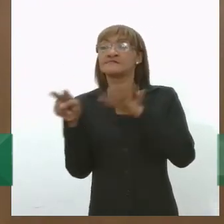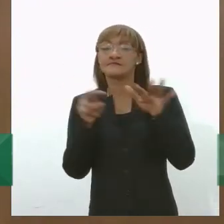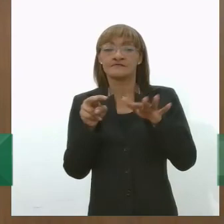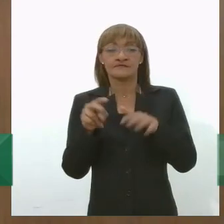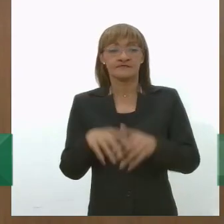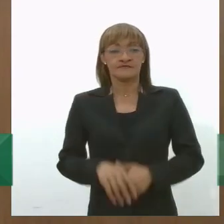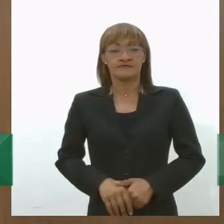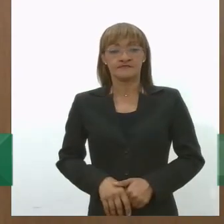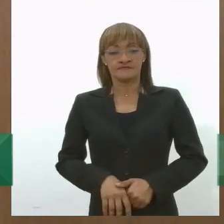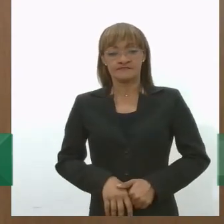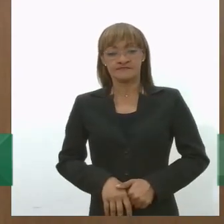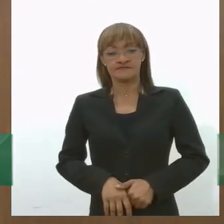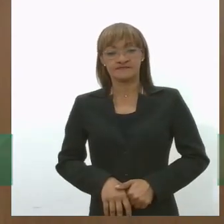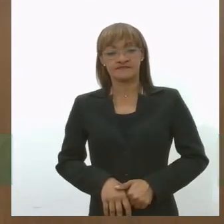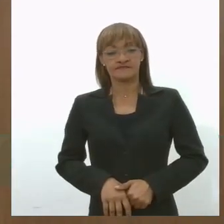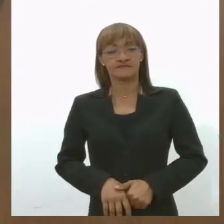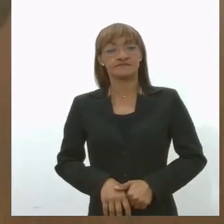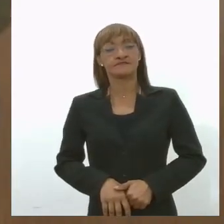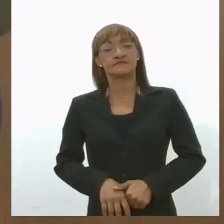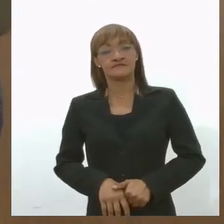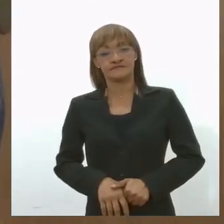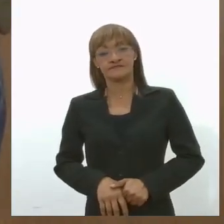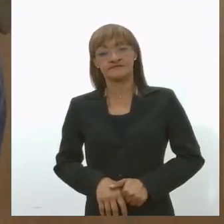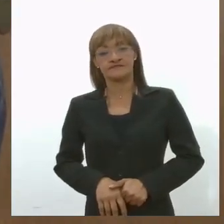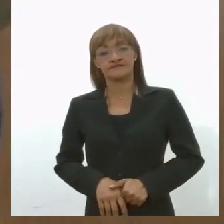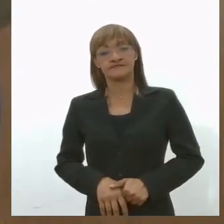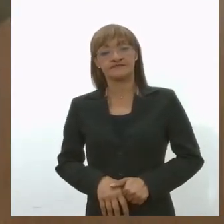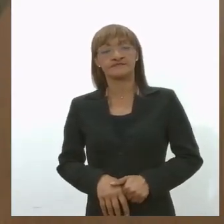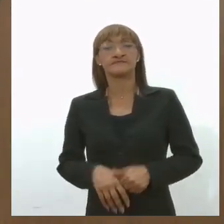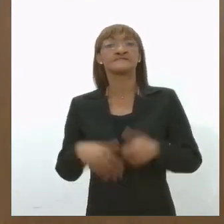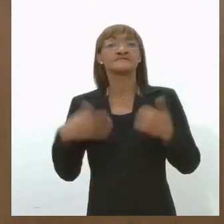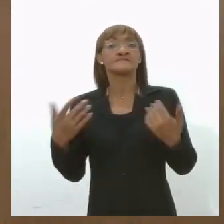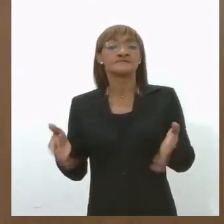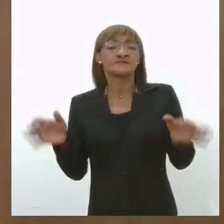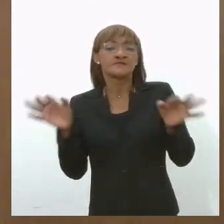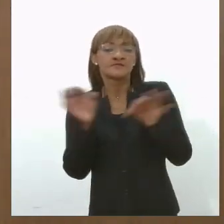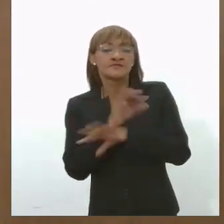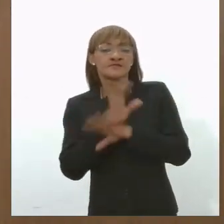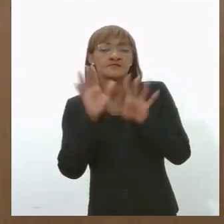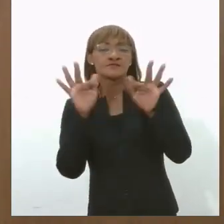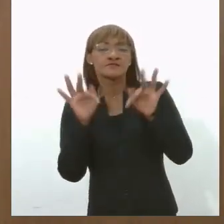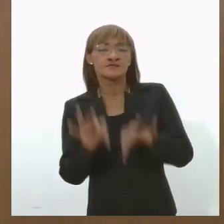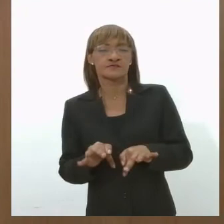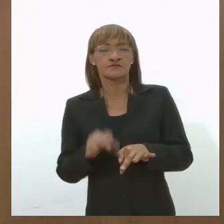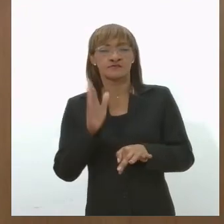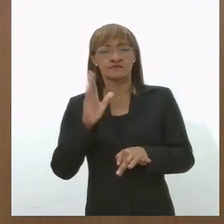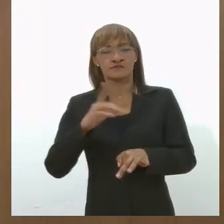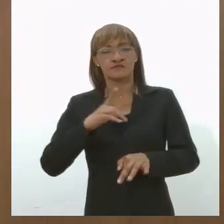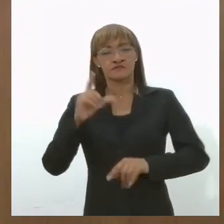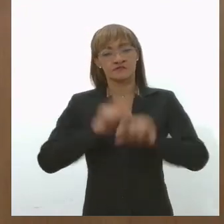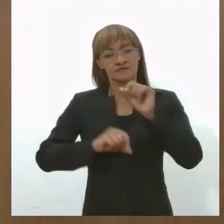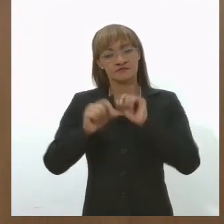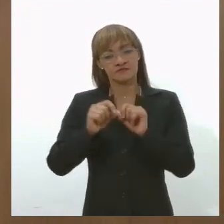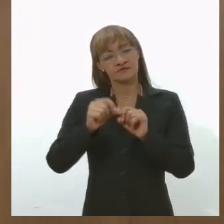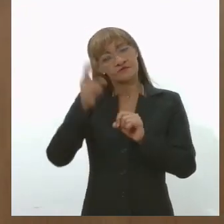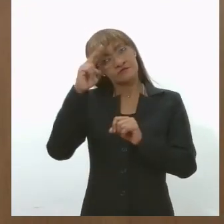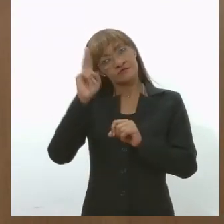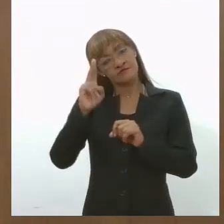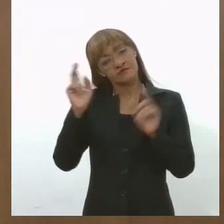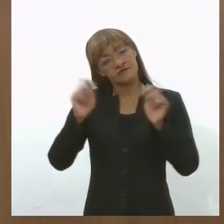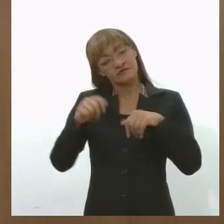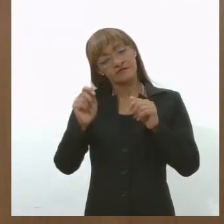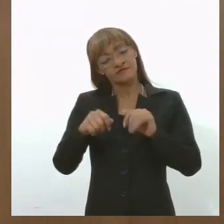Obrigado Obrigada É isso chegamos ao fim de mais um Congresso em Pauta mas lembre-se se quiser acompanhar a nossa